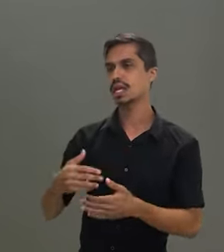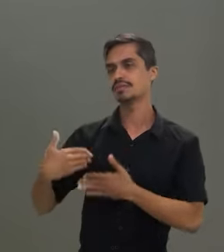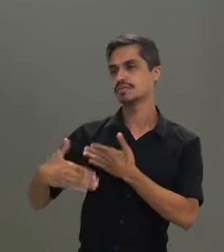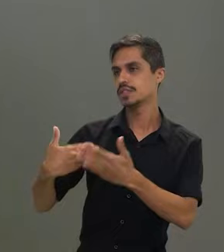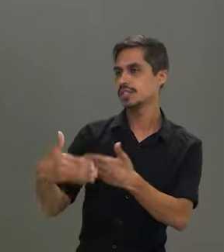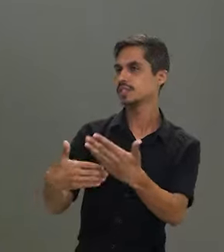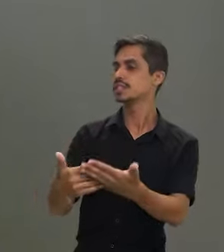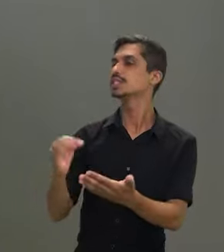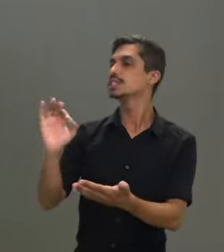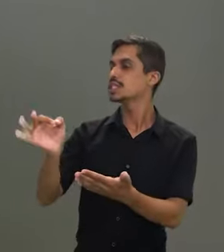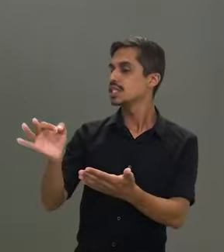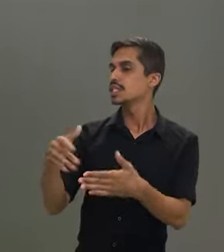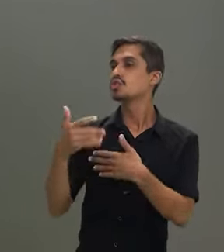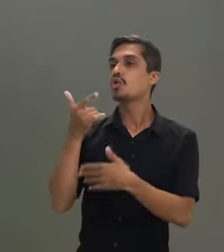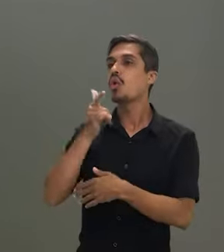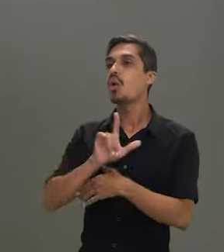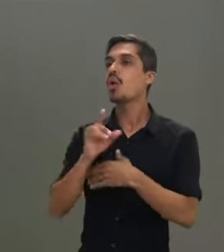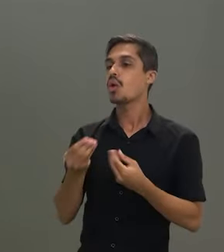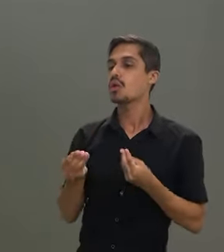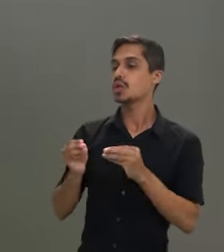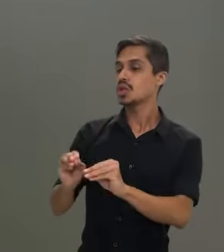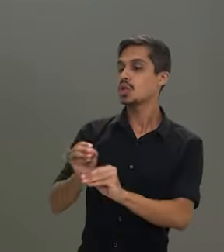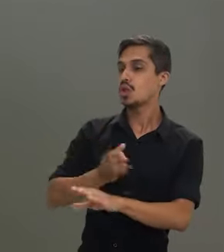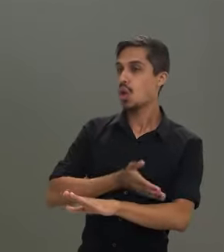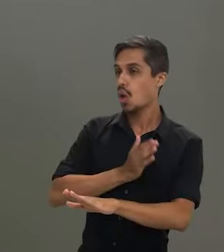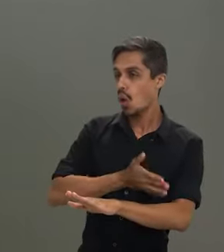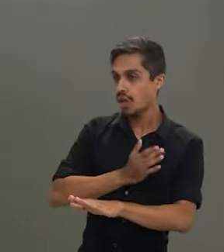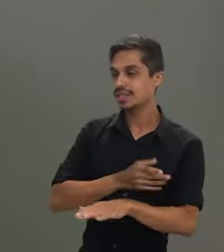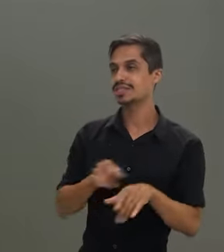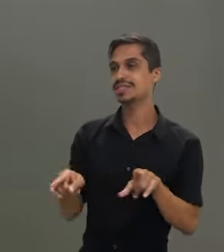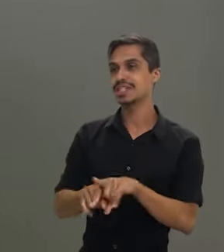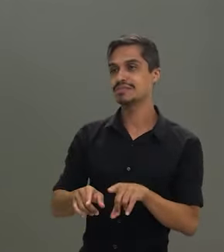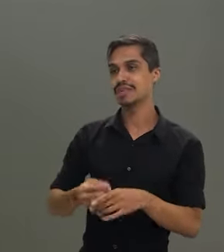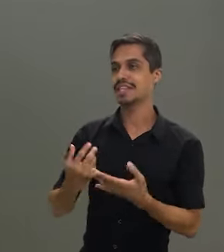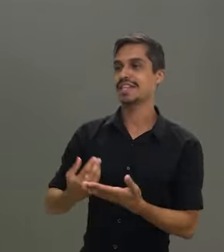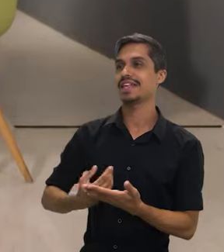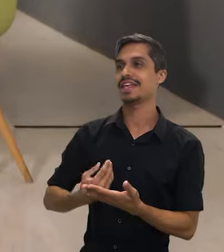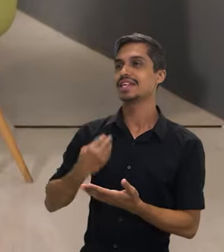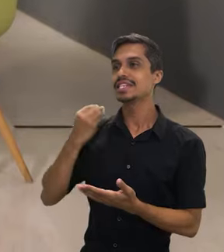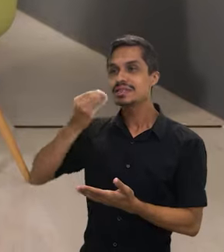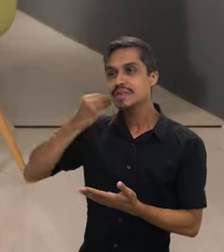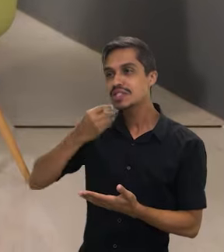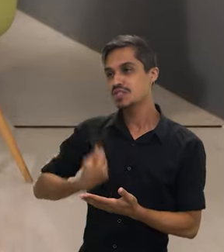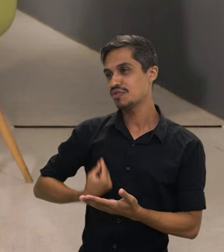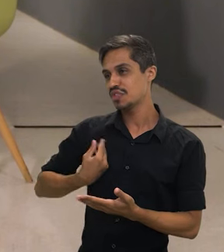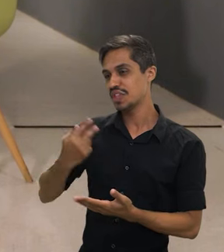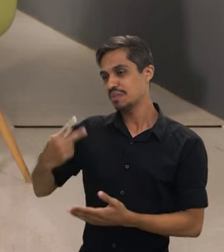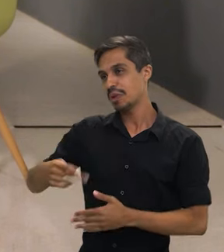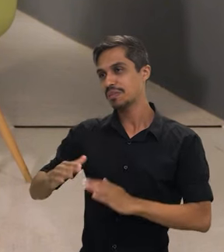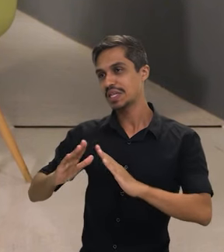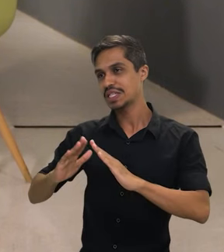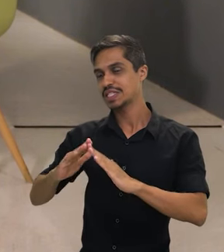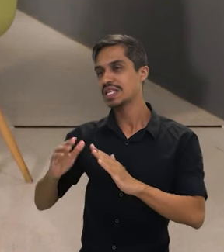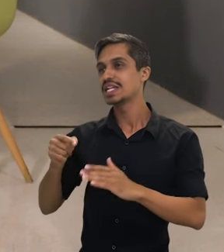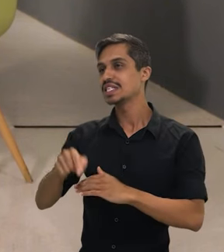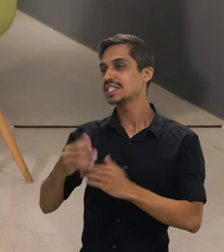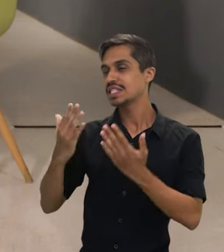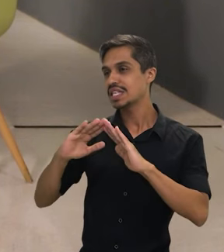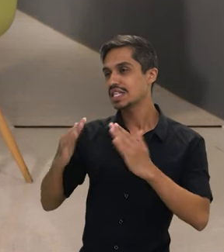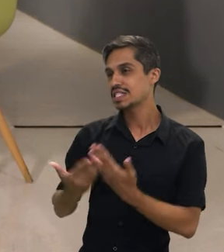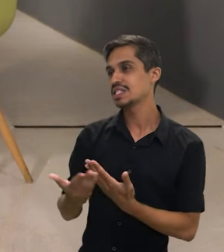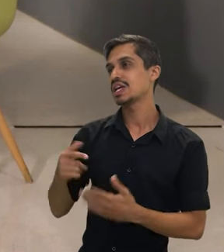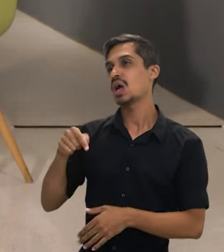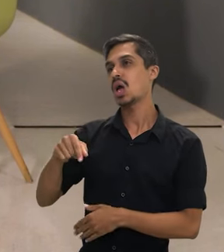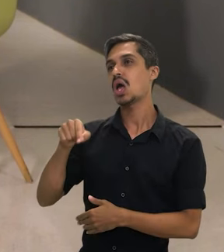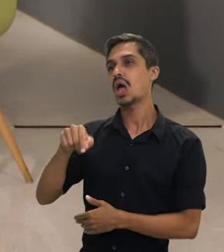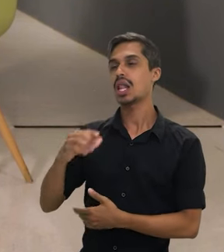essa formação, para poder incutir ali no coraçãozinho e na vivência das crianças também, esse combate ao racismo.